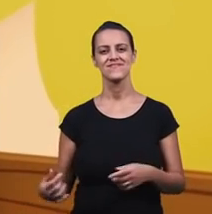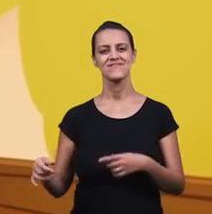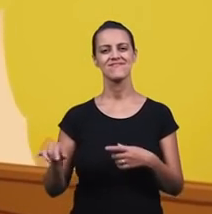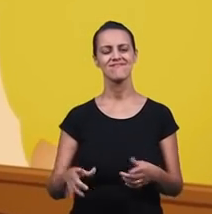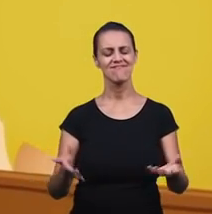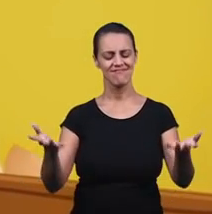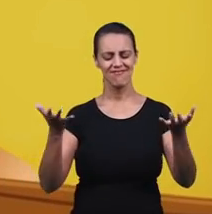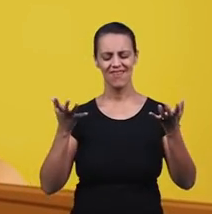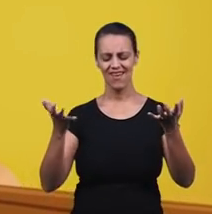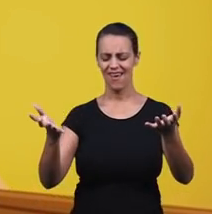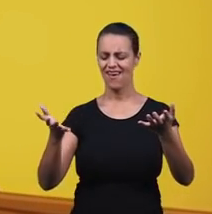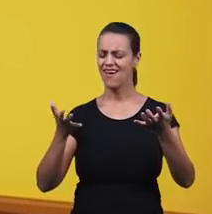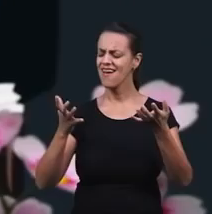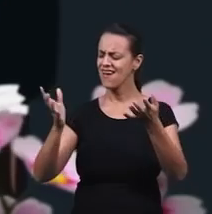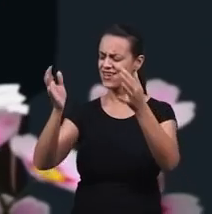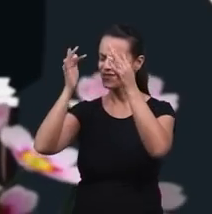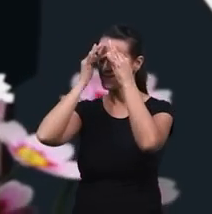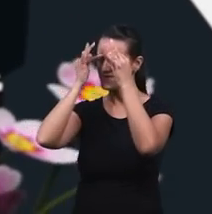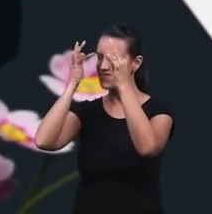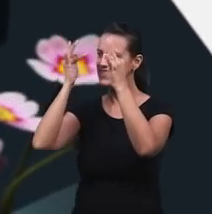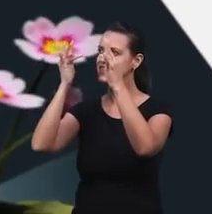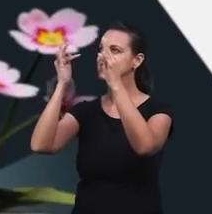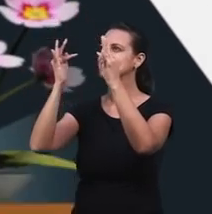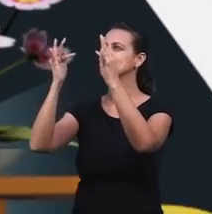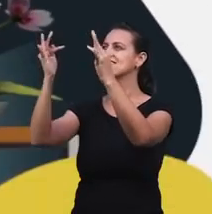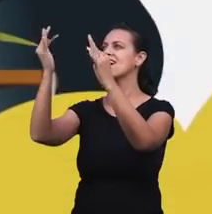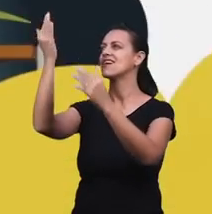Quero ser fiel a Ti, Jesus